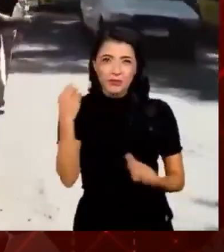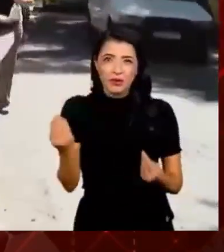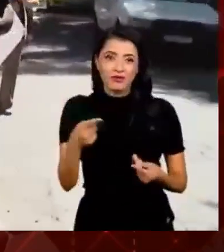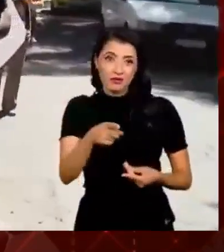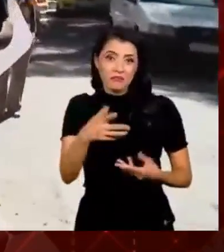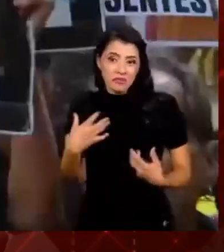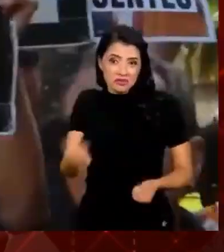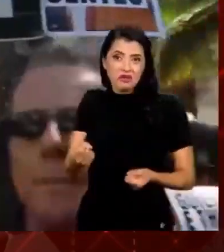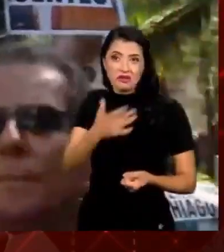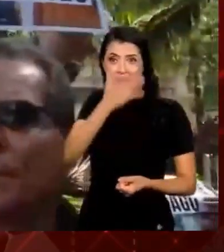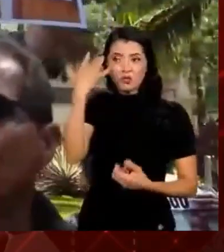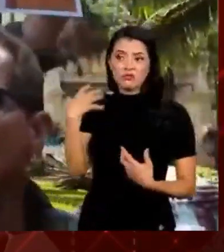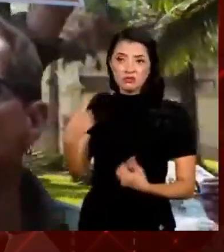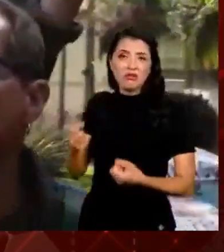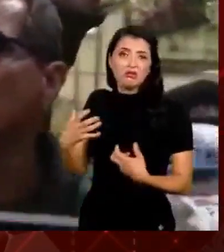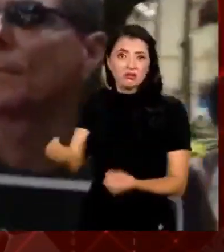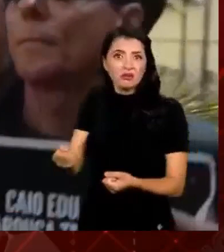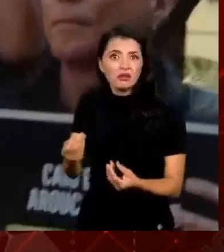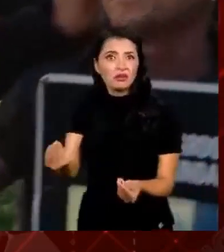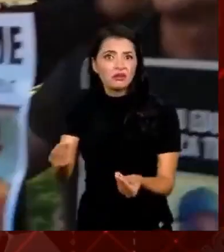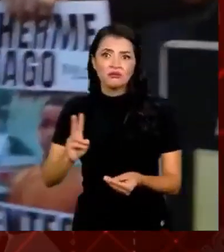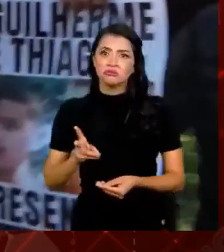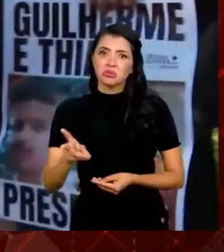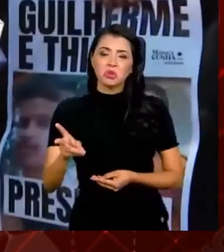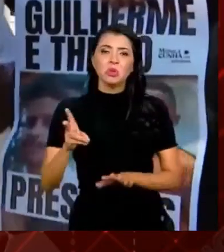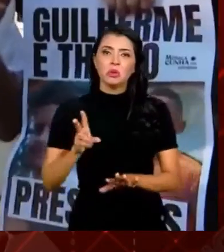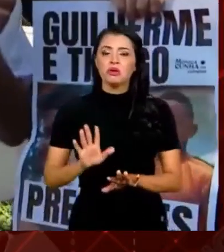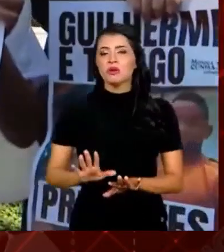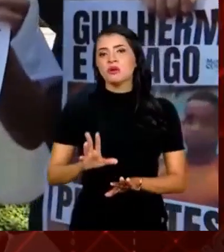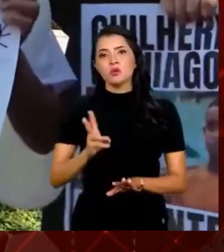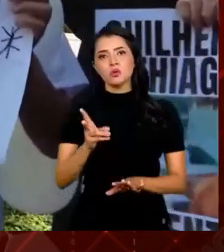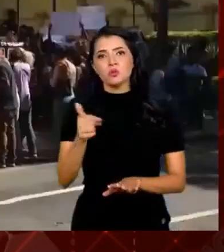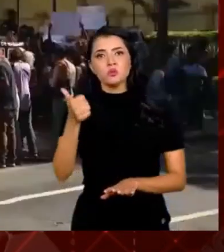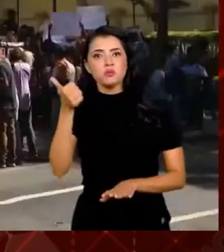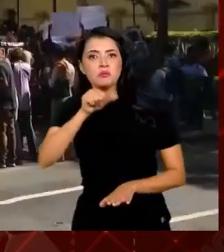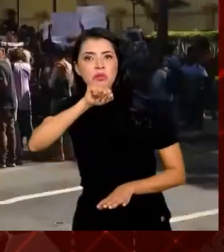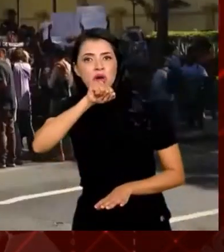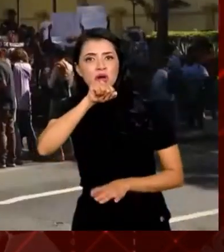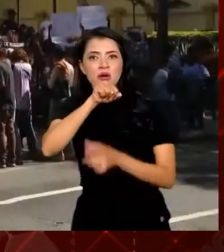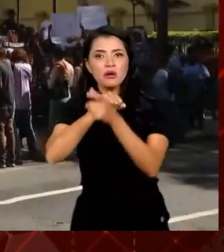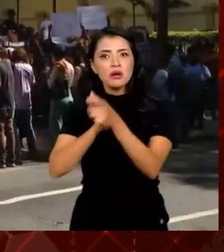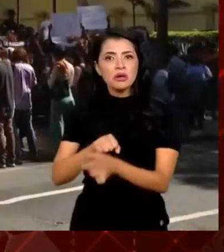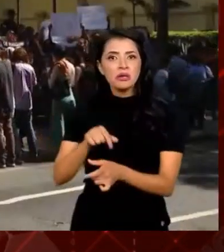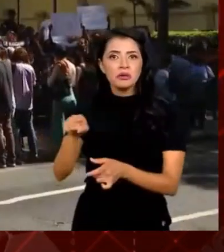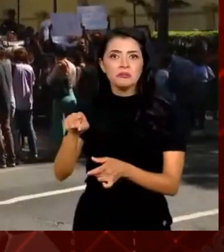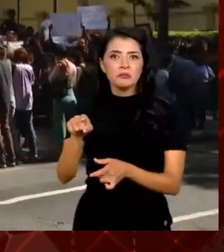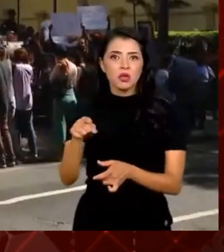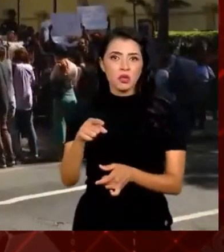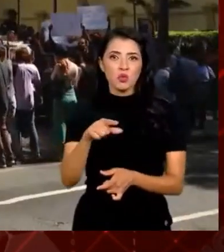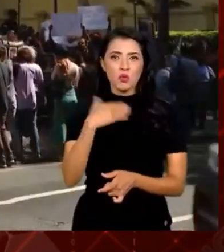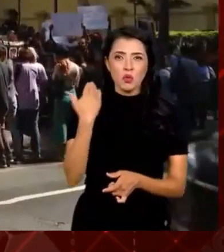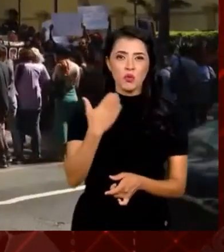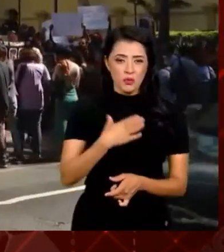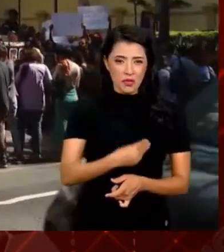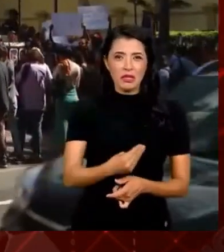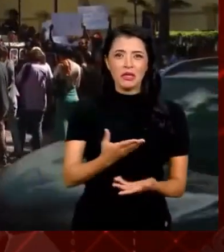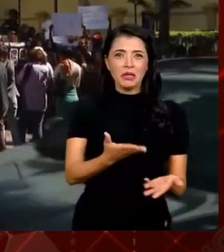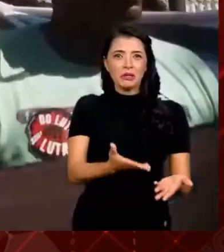porque isso é aceitável. A gente aceita uma mãe que perdeu um filho,